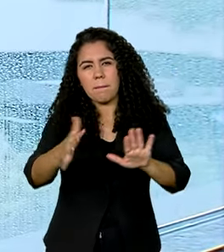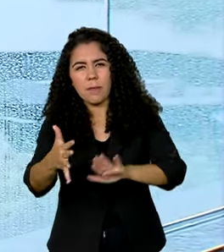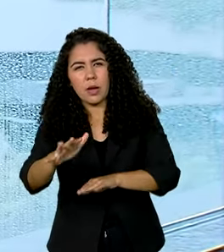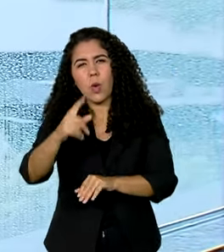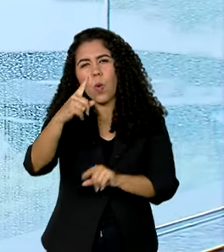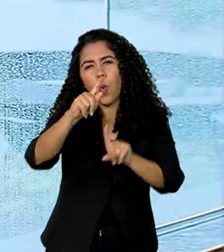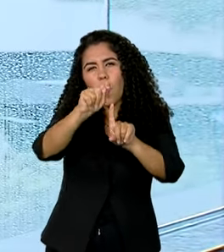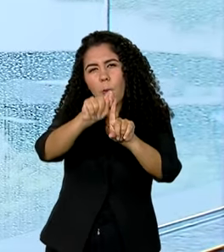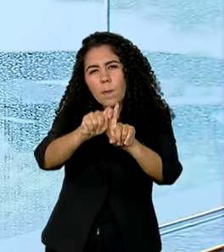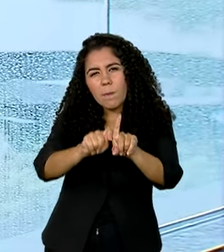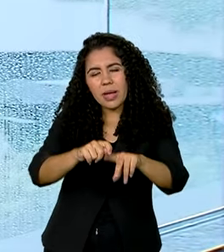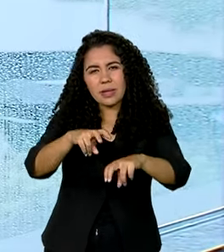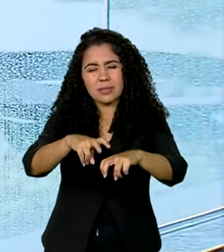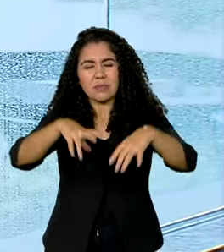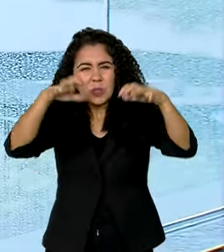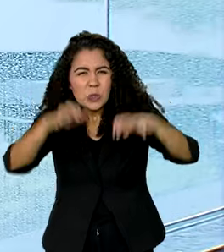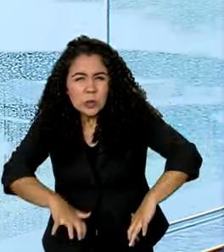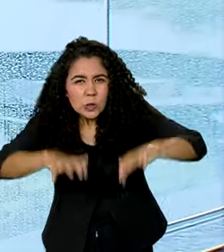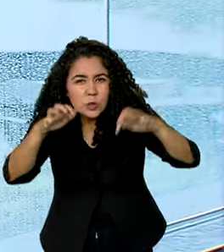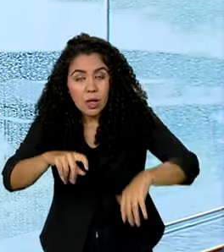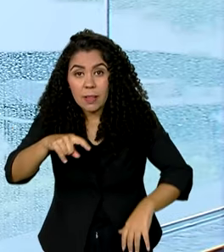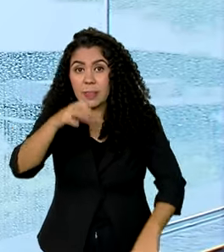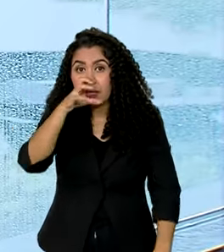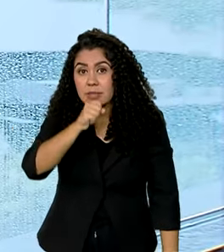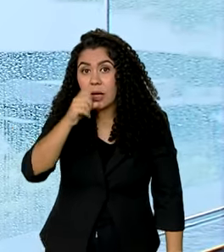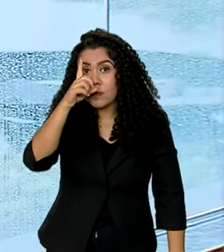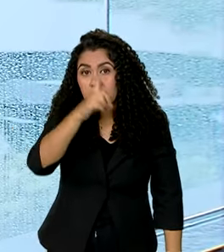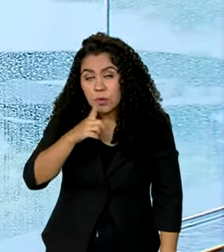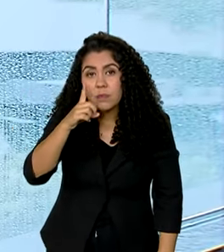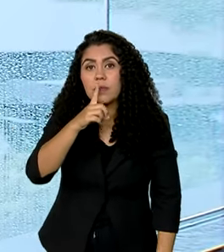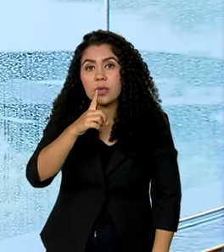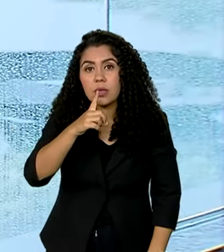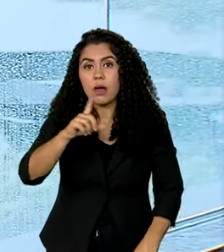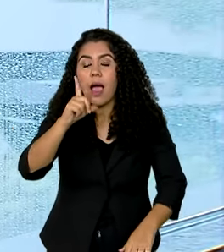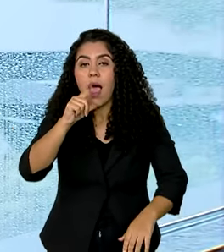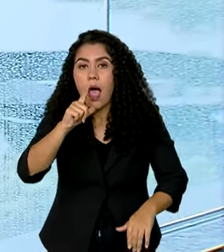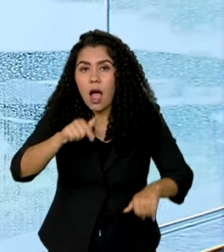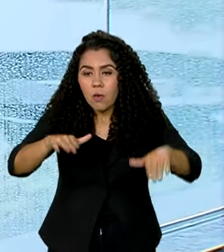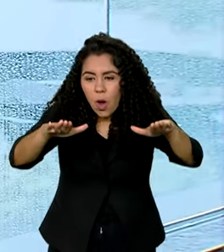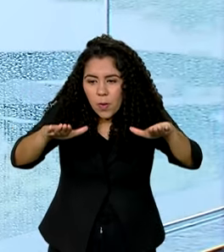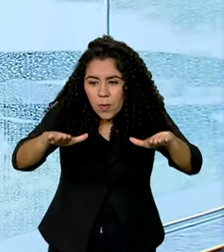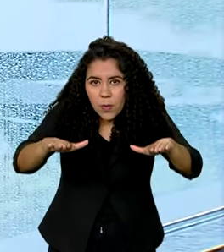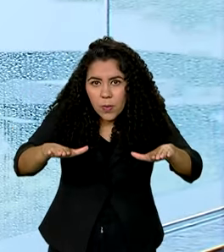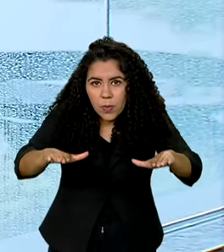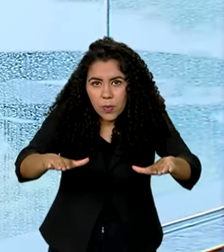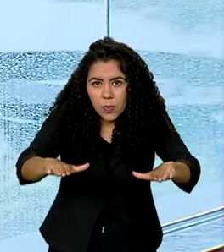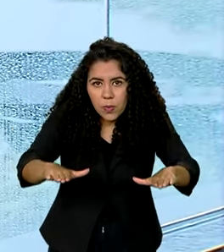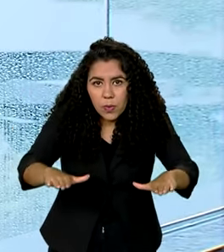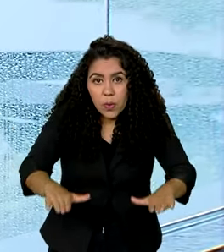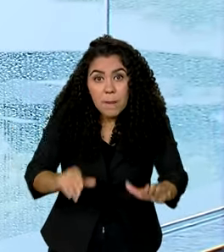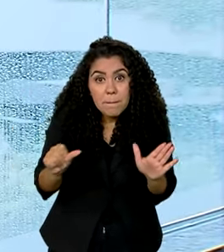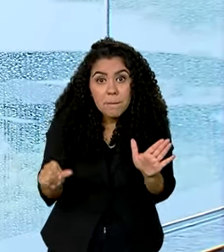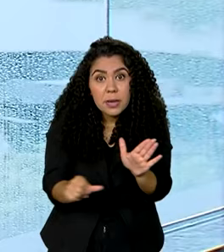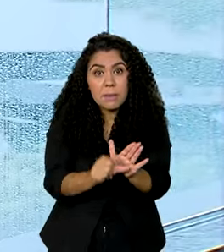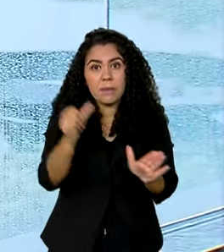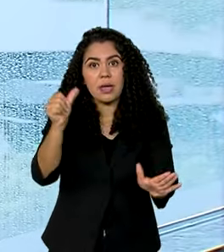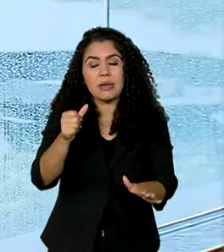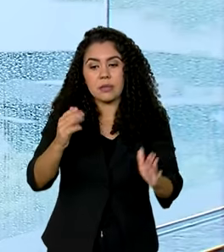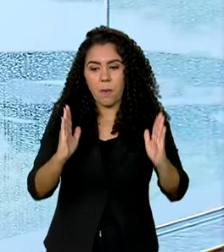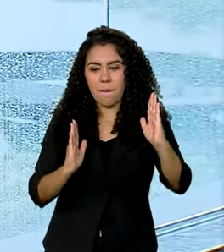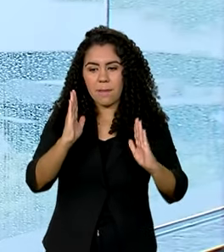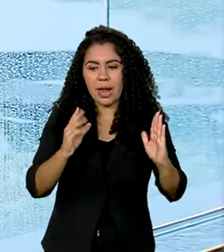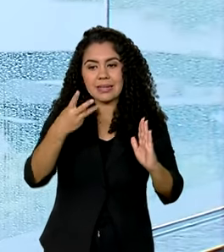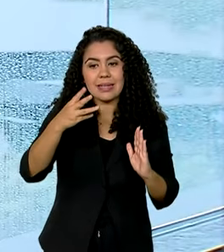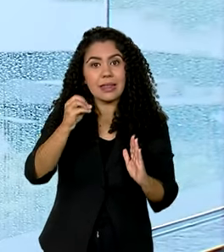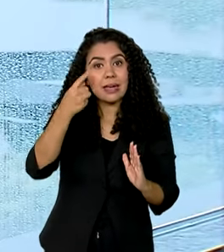enchentes, neste final de semana o nível do Rio Guaíba ficou abaixo da cota de inundação pela primeira vez em 30 dias,